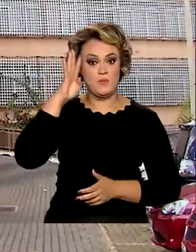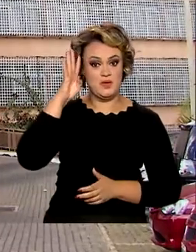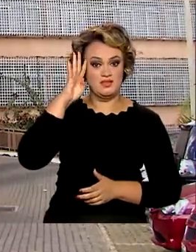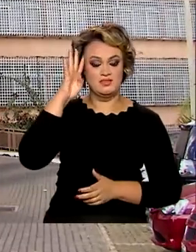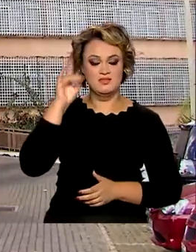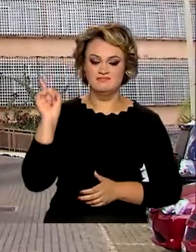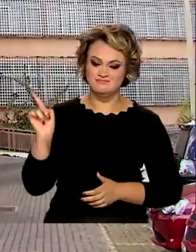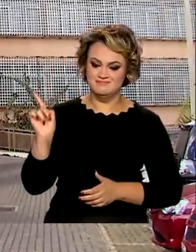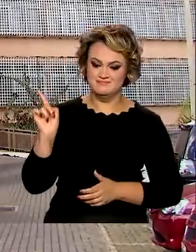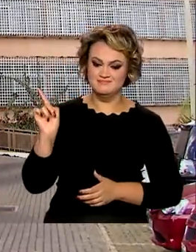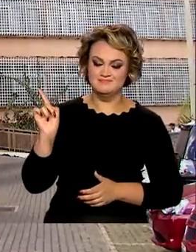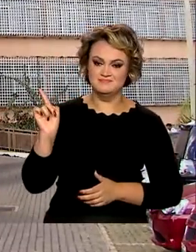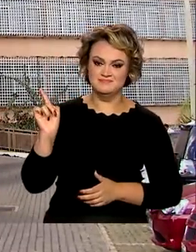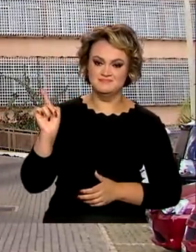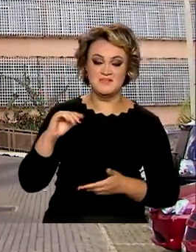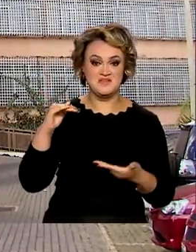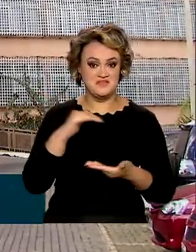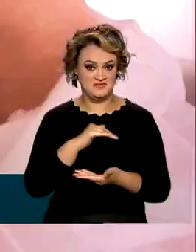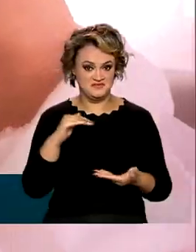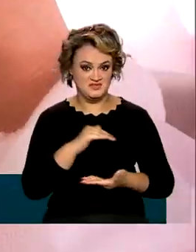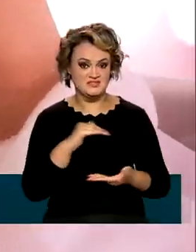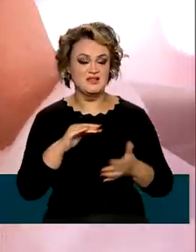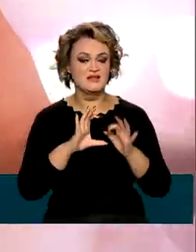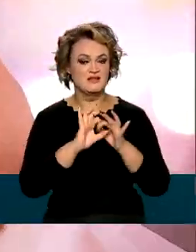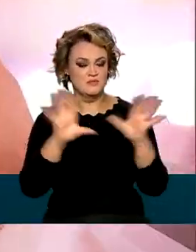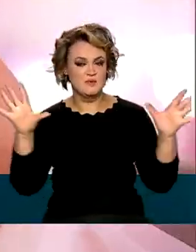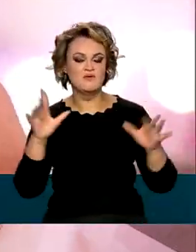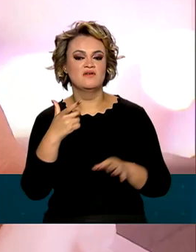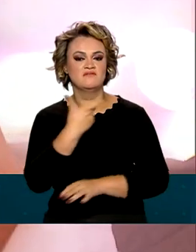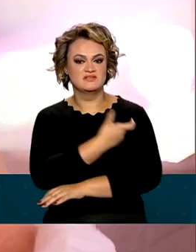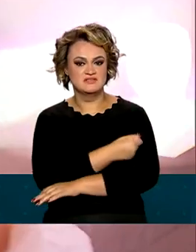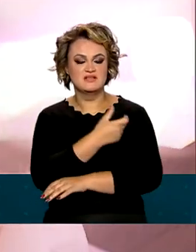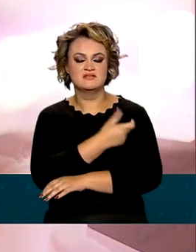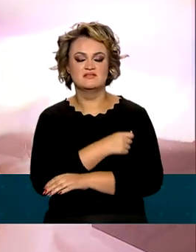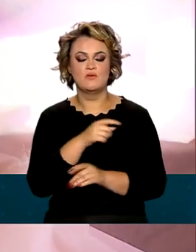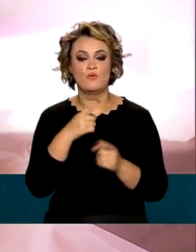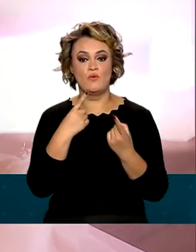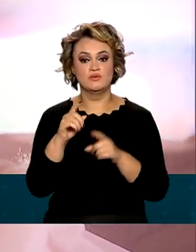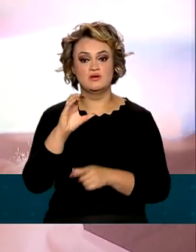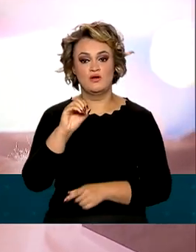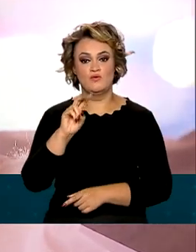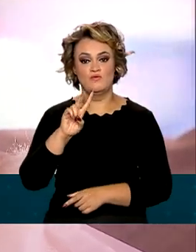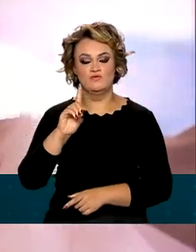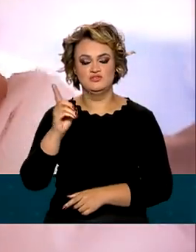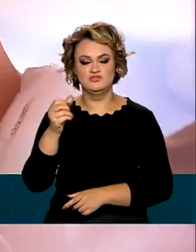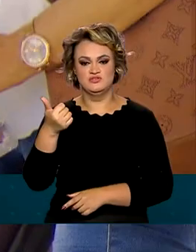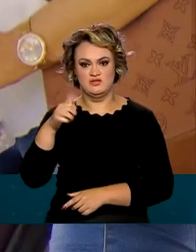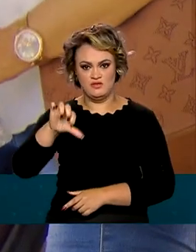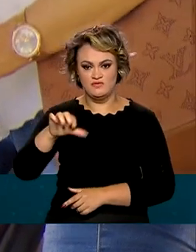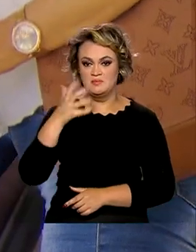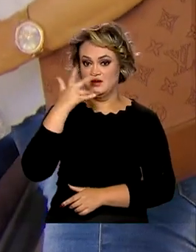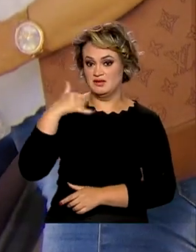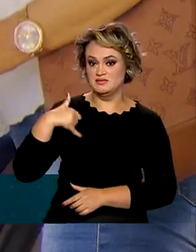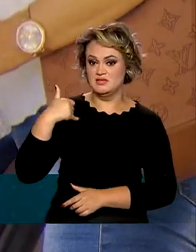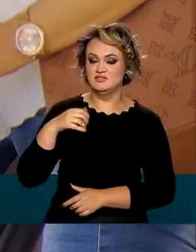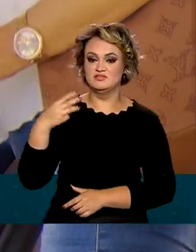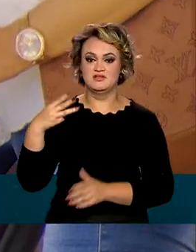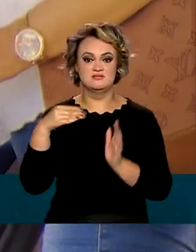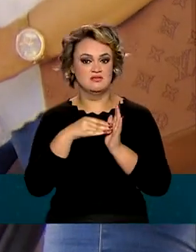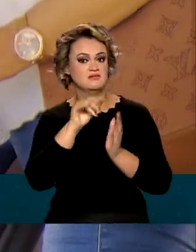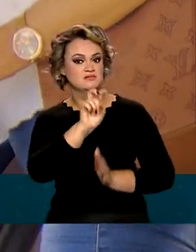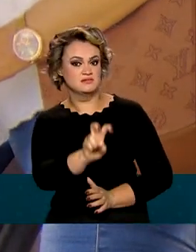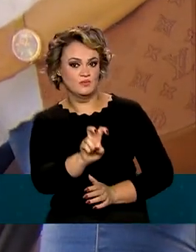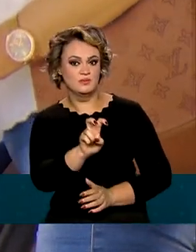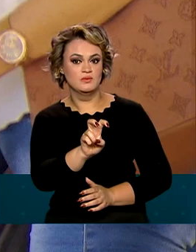-feira, a Agência Nacional de Vigilância Sanitária autorizou a vacinação contra a Covid-19 para crianças entre 3 e